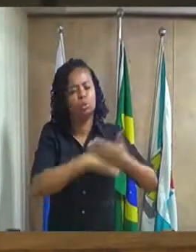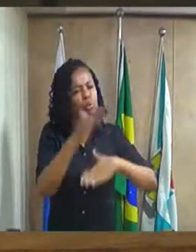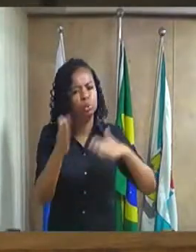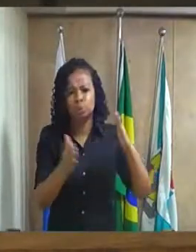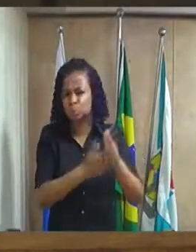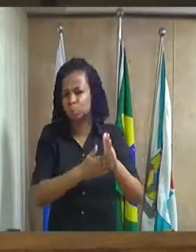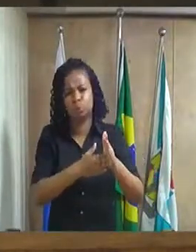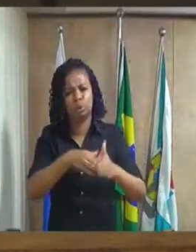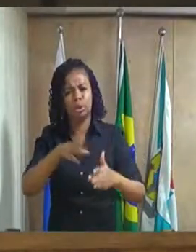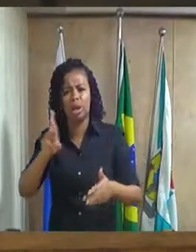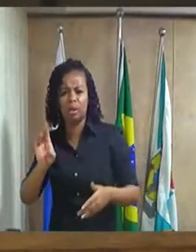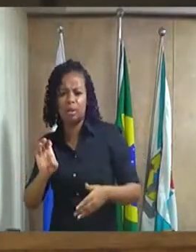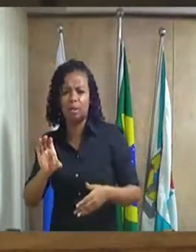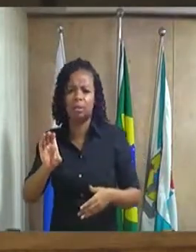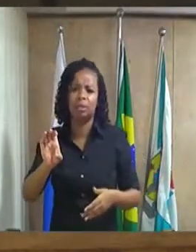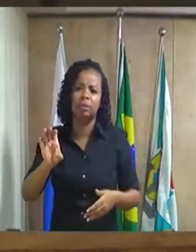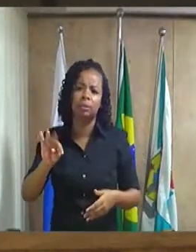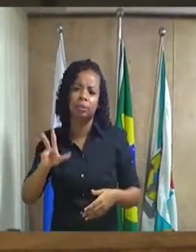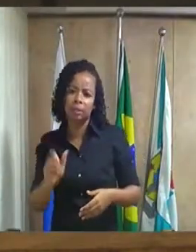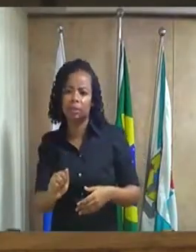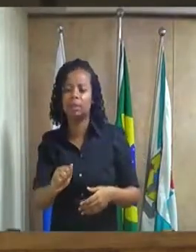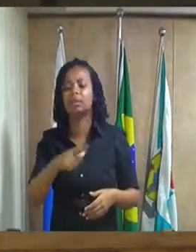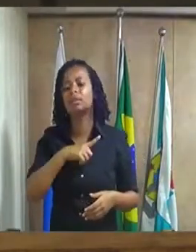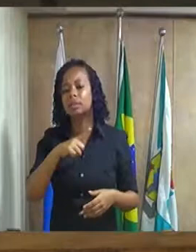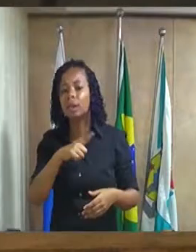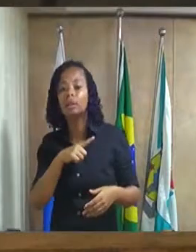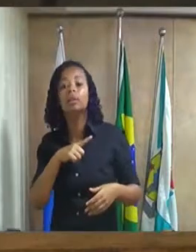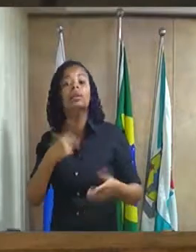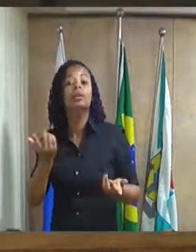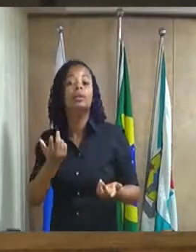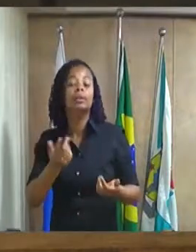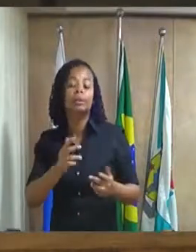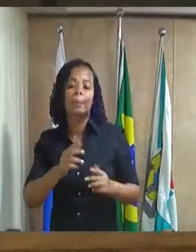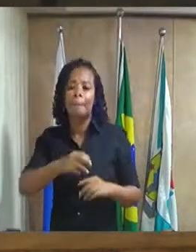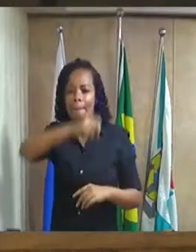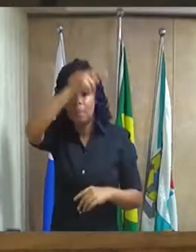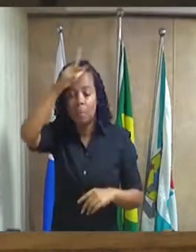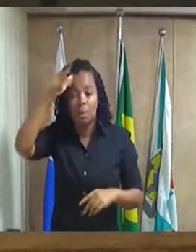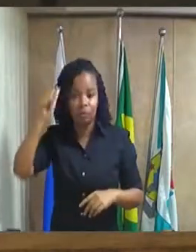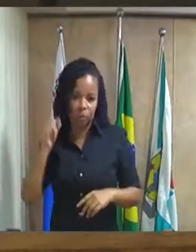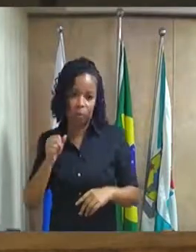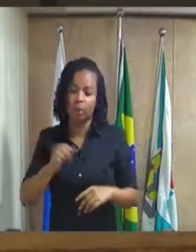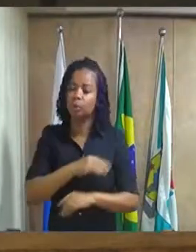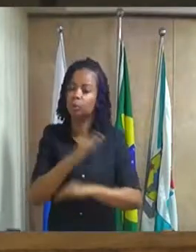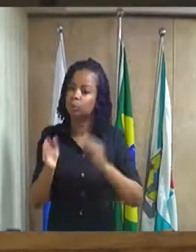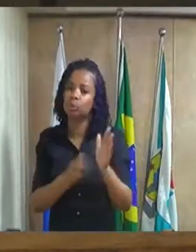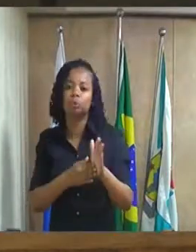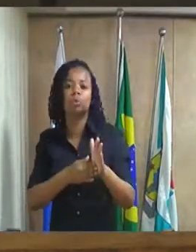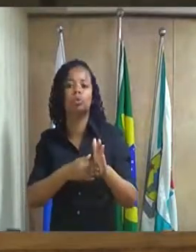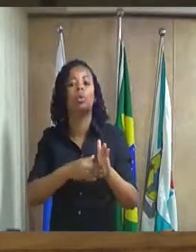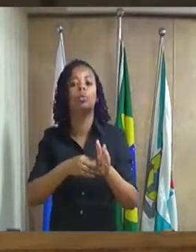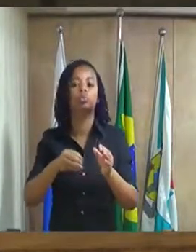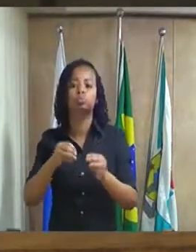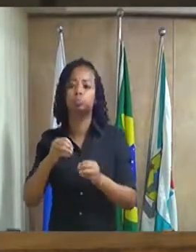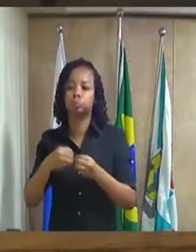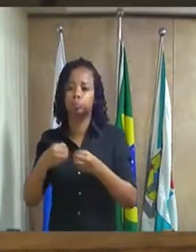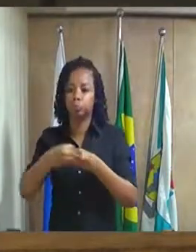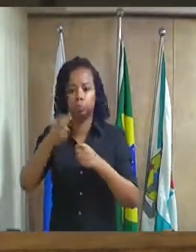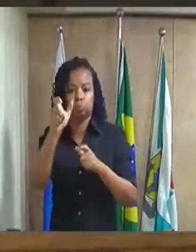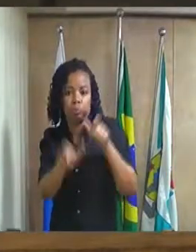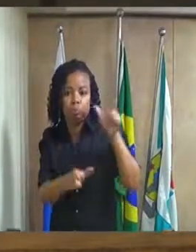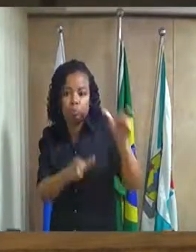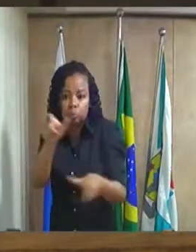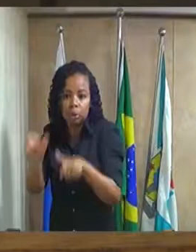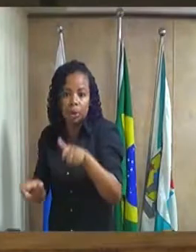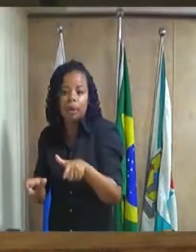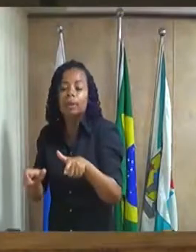receitas que advém da prefeitura dos nossos munícipes e também das transferências